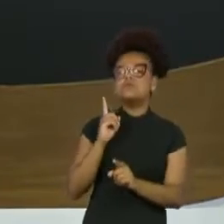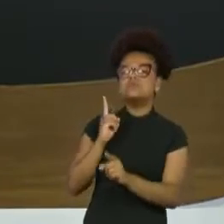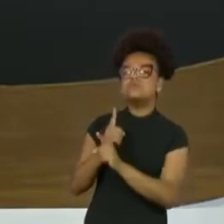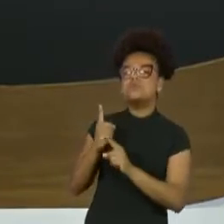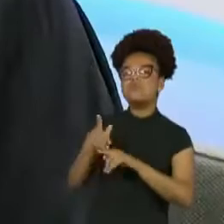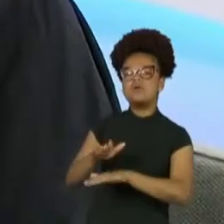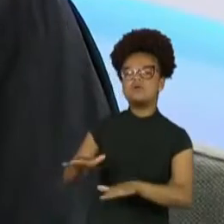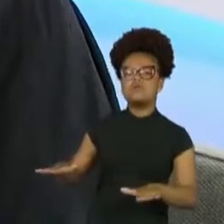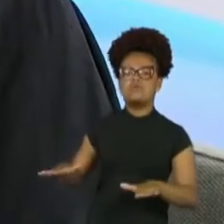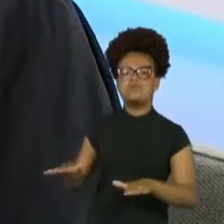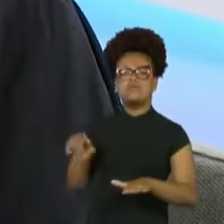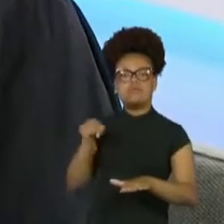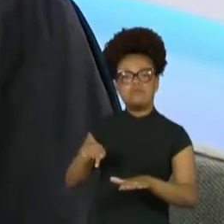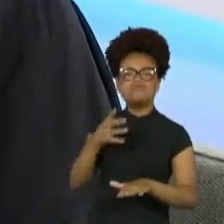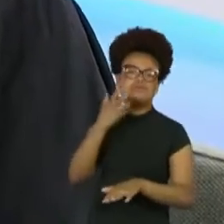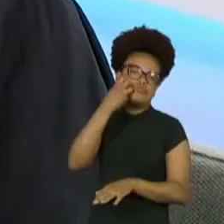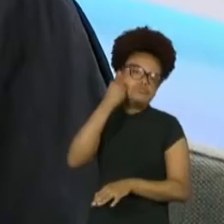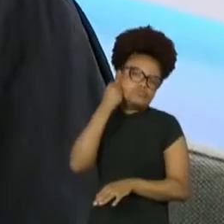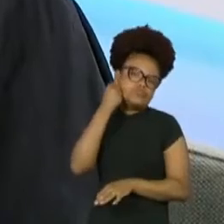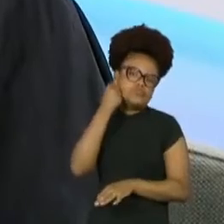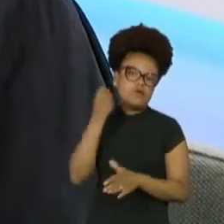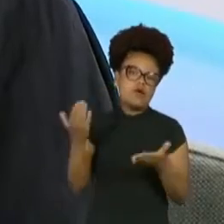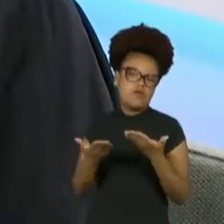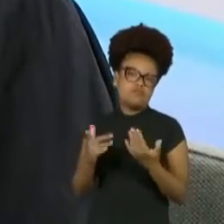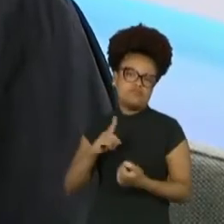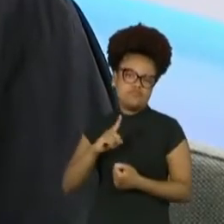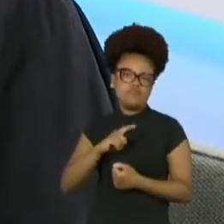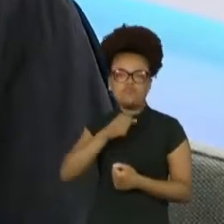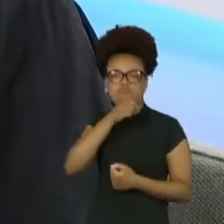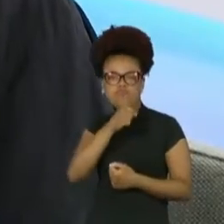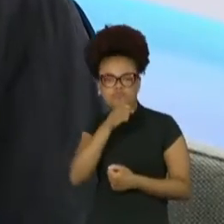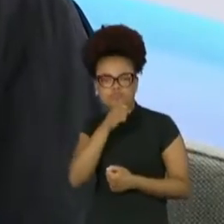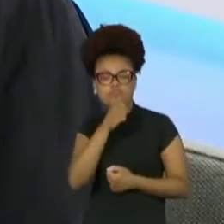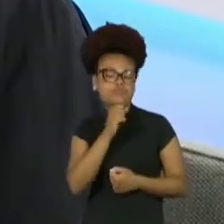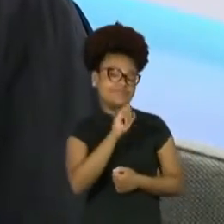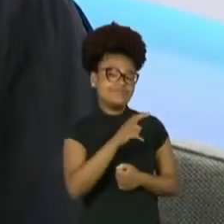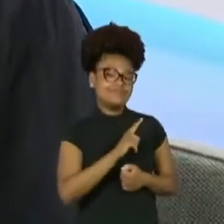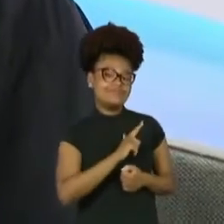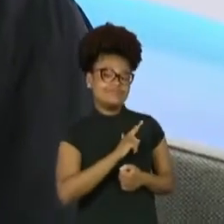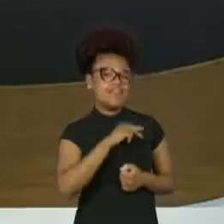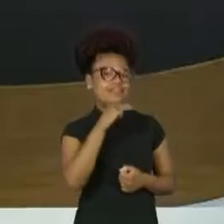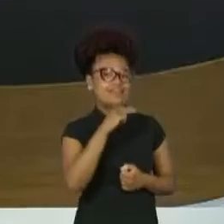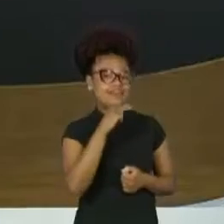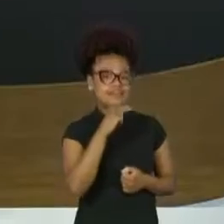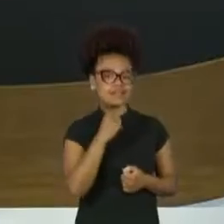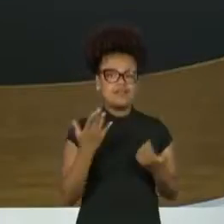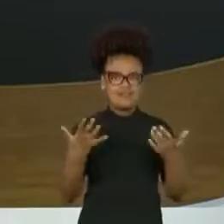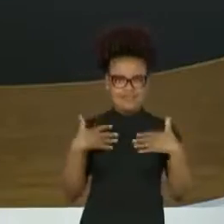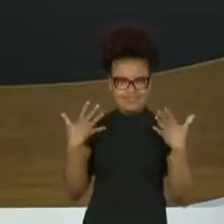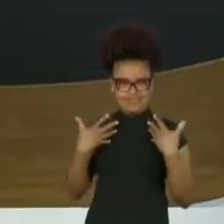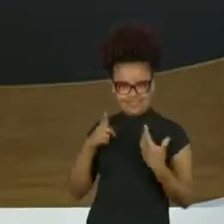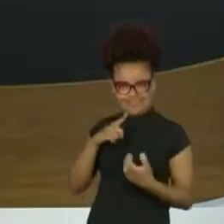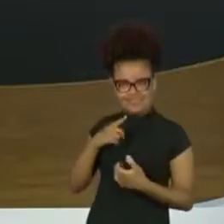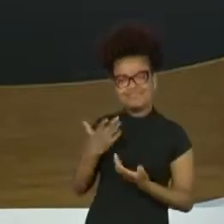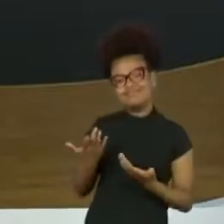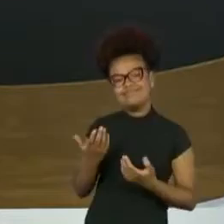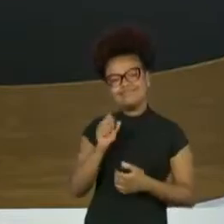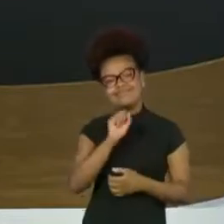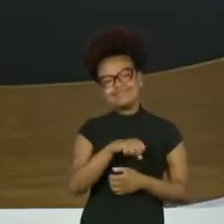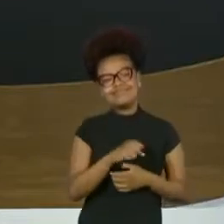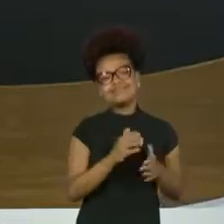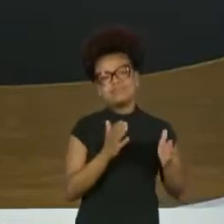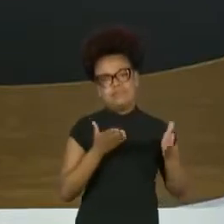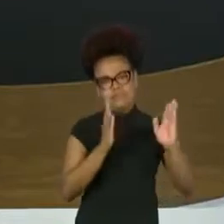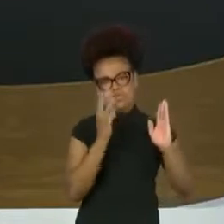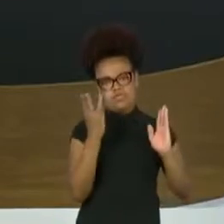hoje em dia e... Tenho. São sua alegria. Com certeza. Então tá certo. Com isso a gente encerra o nosso terceiro bloco.